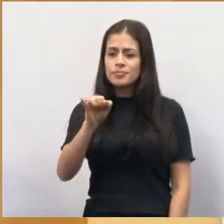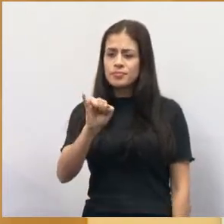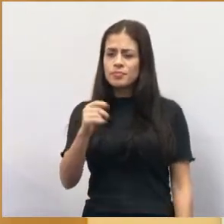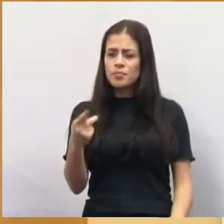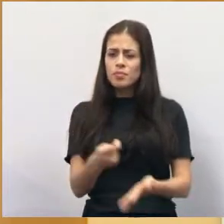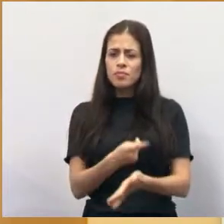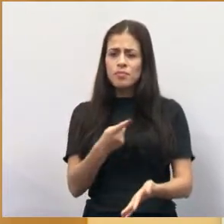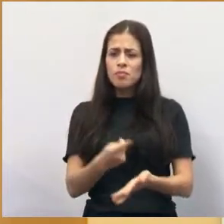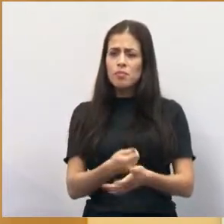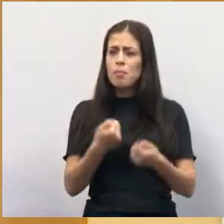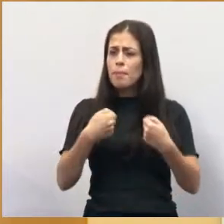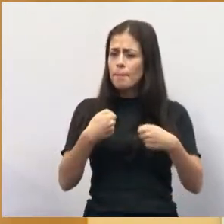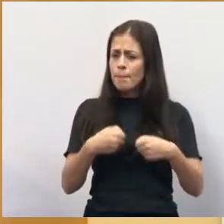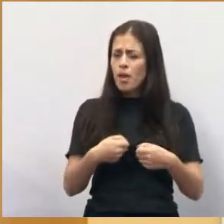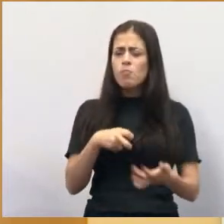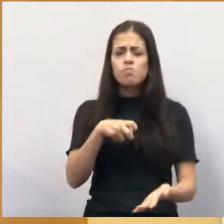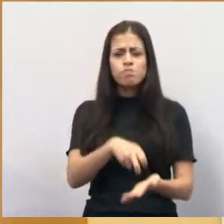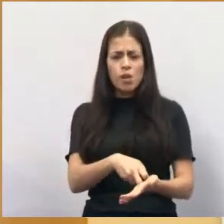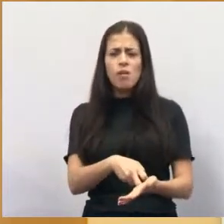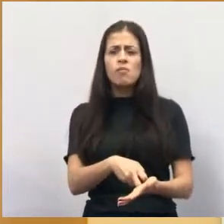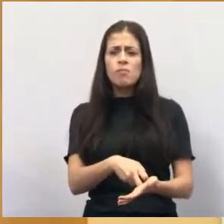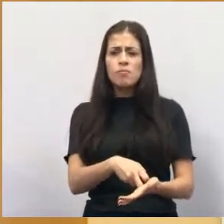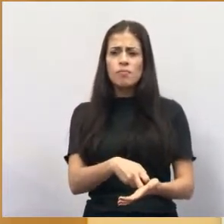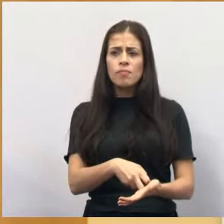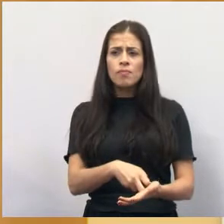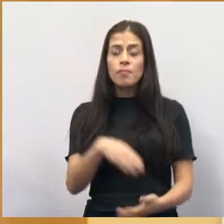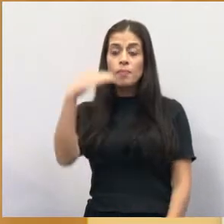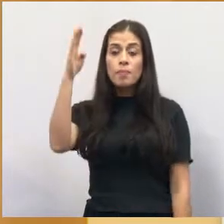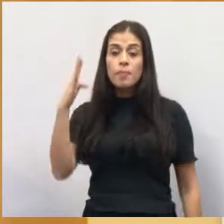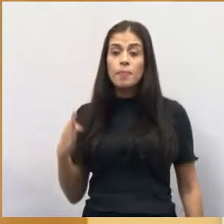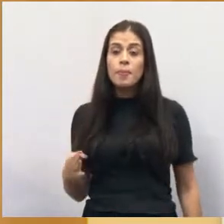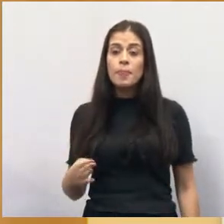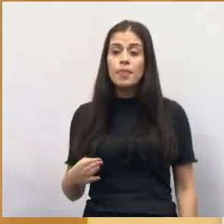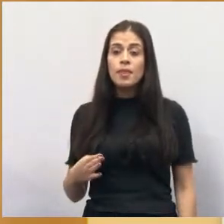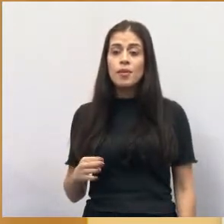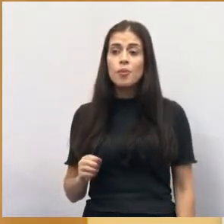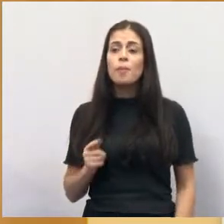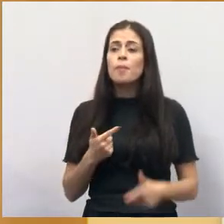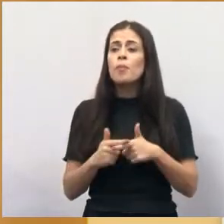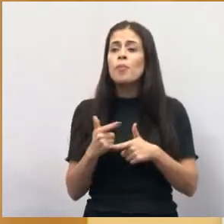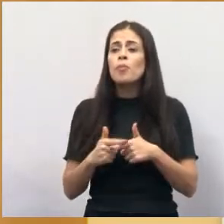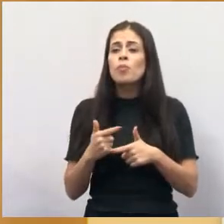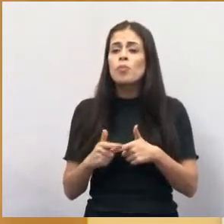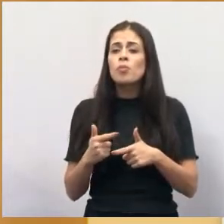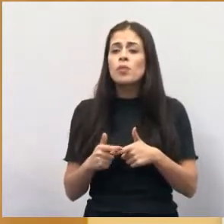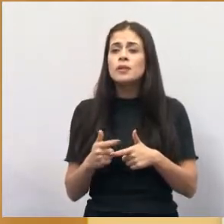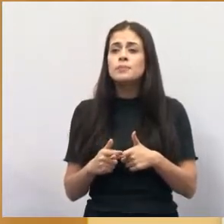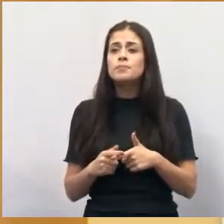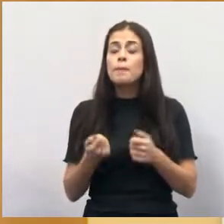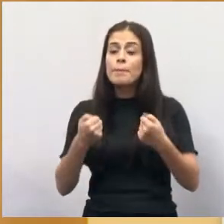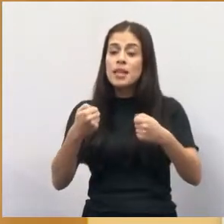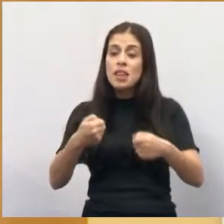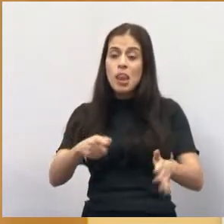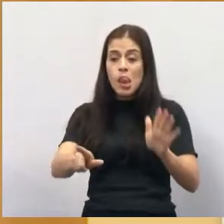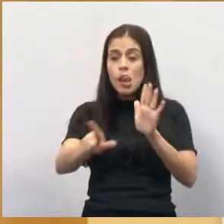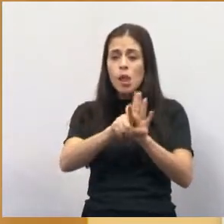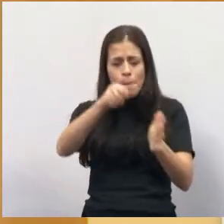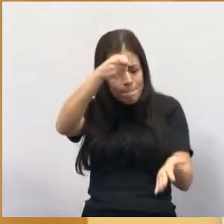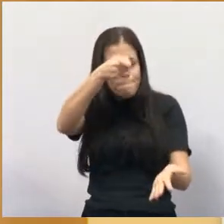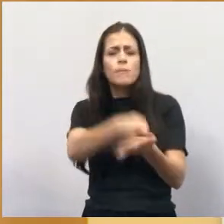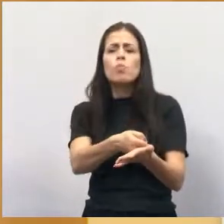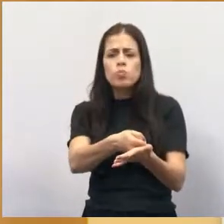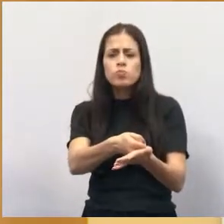tem que pagar conforme a lei. O Brasil, o grande problema aqui é a falta de aplicabilidade da lei, a